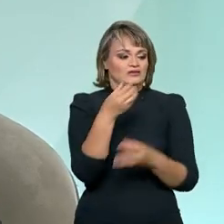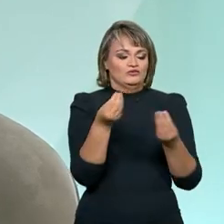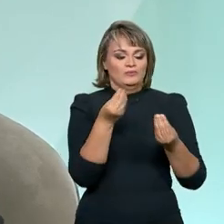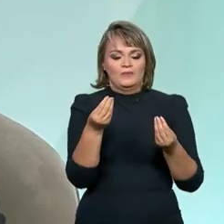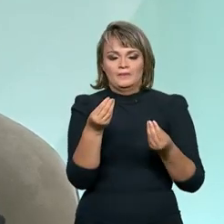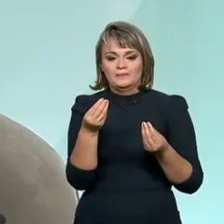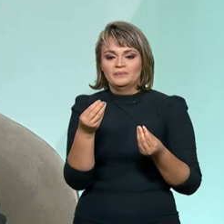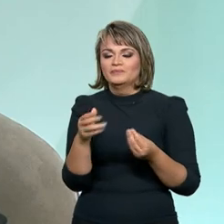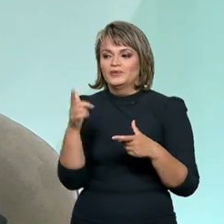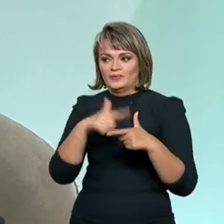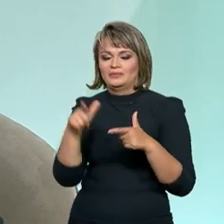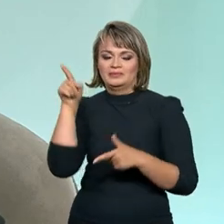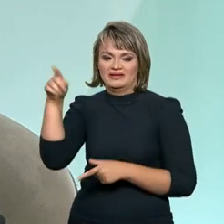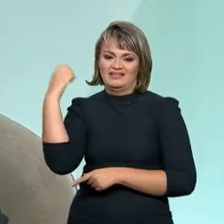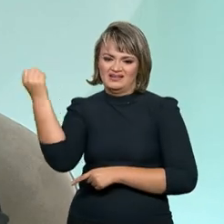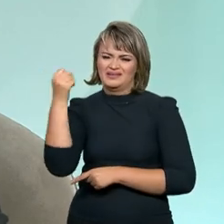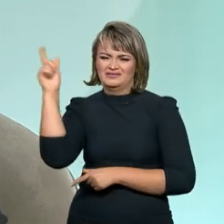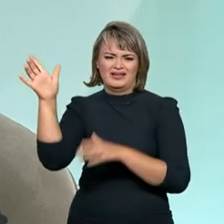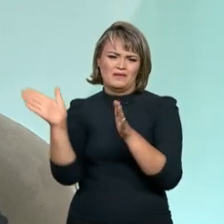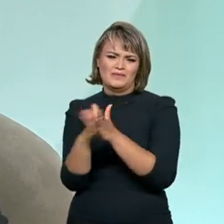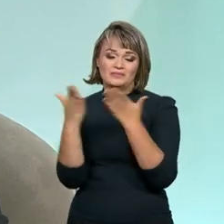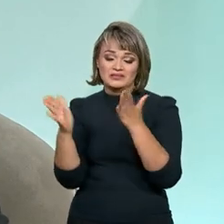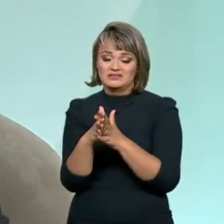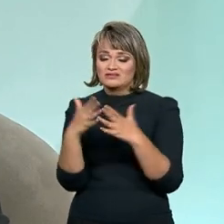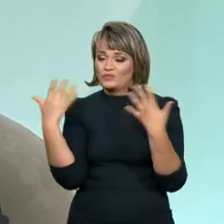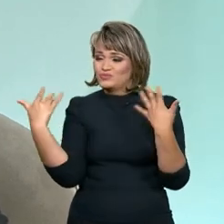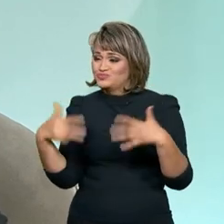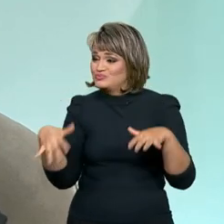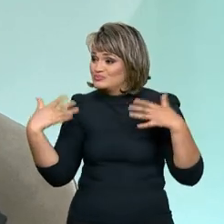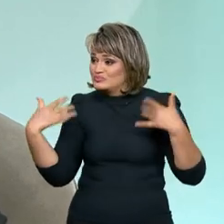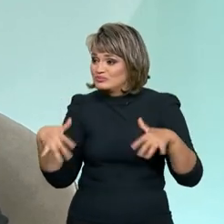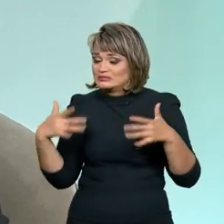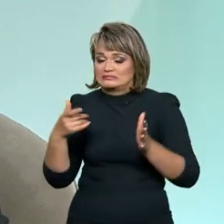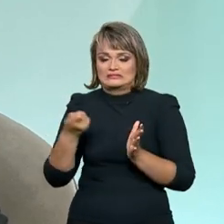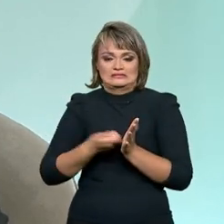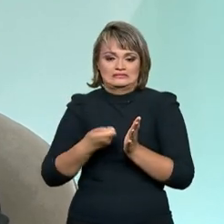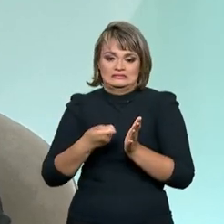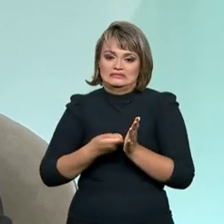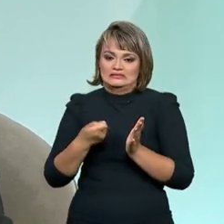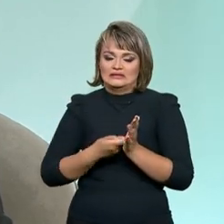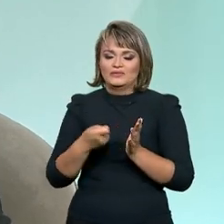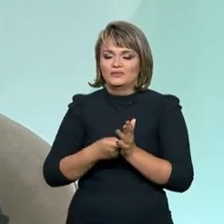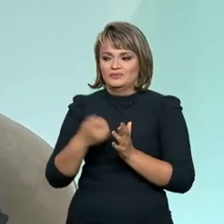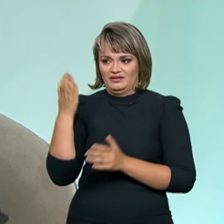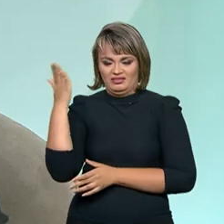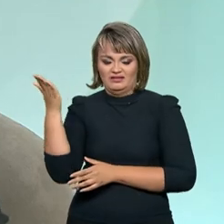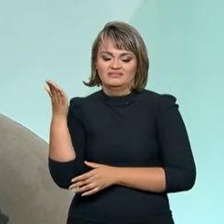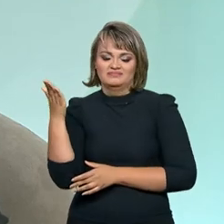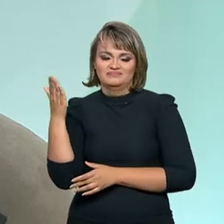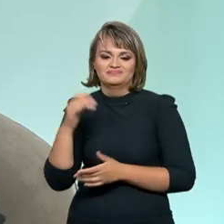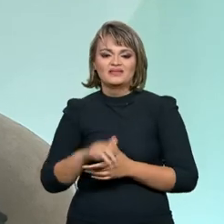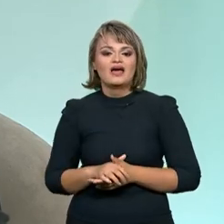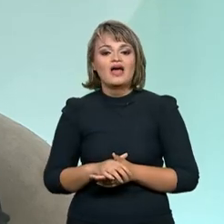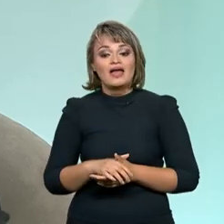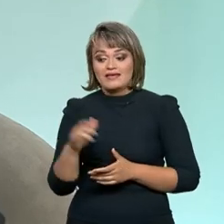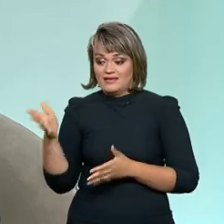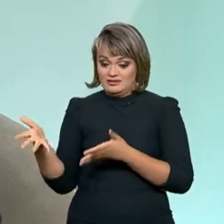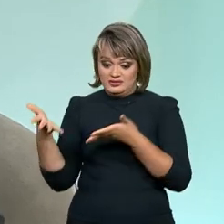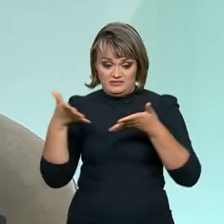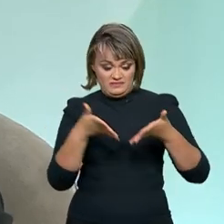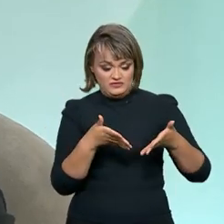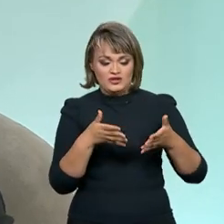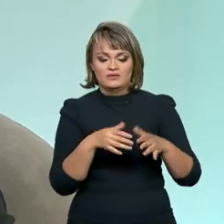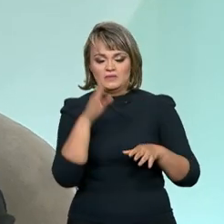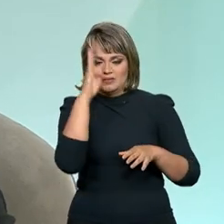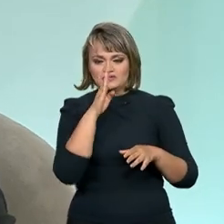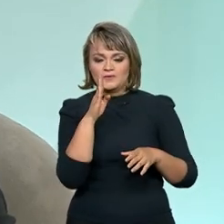política e de pobreza agravada pelo regime ditatorial que hoje a Venezuela vivencia. O Brasil, assim como